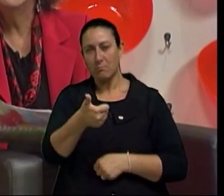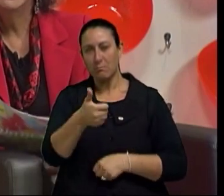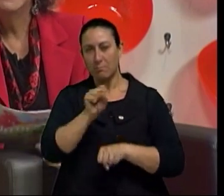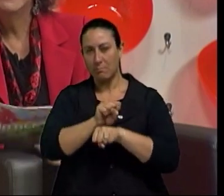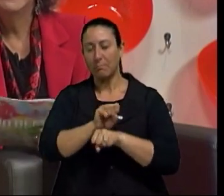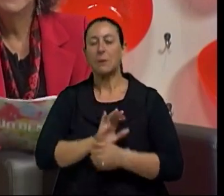Tchau.